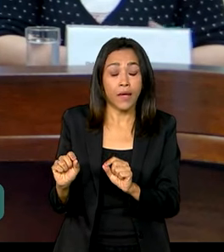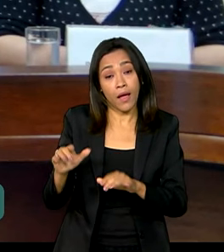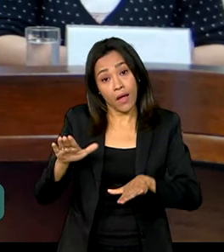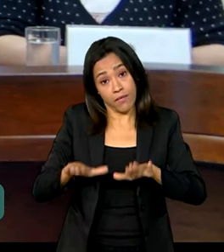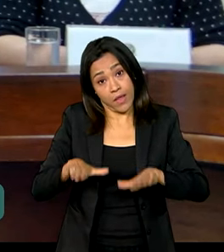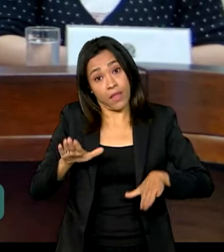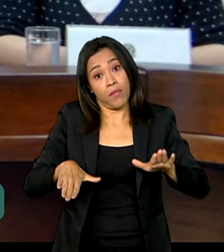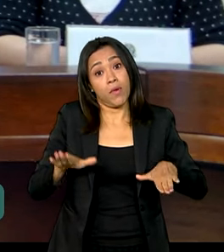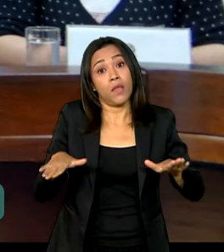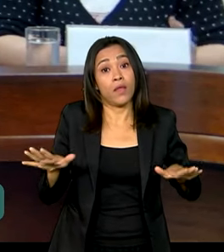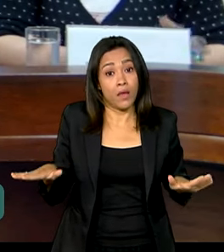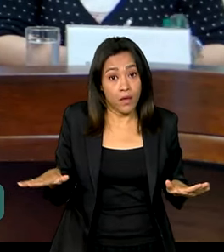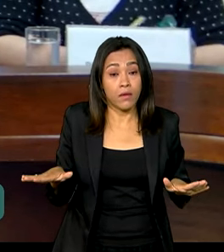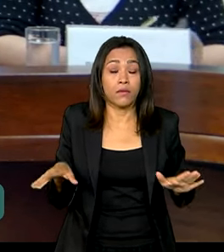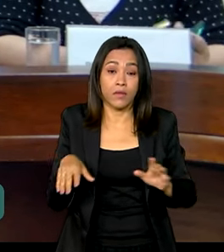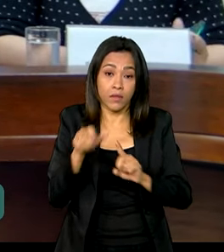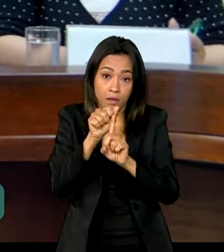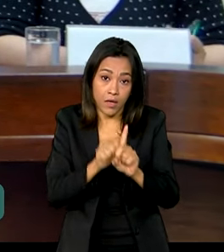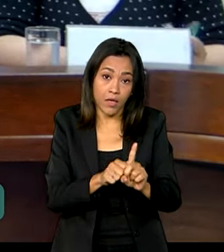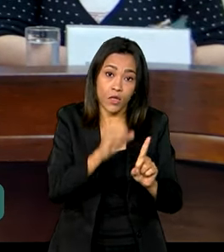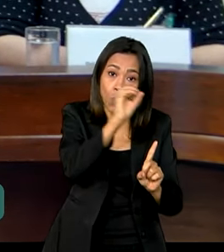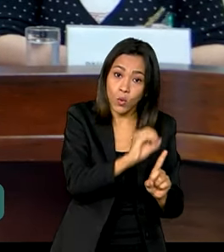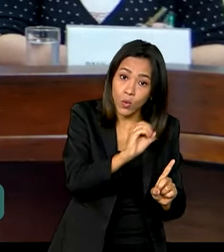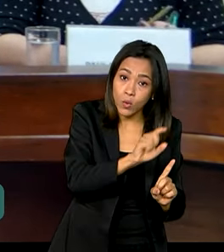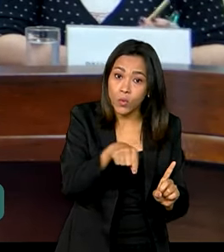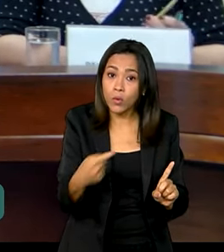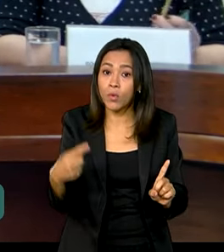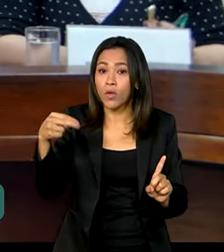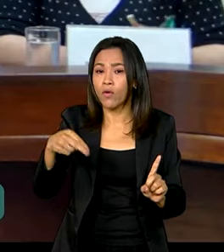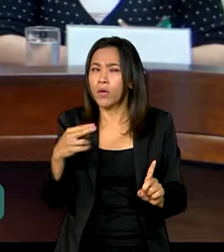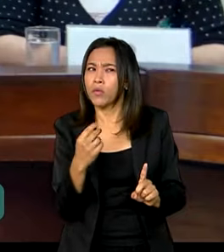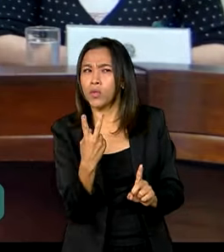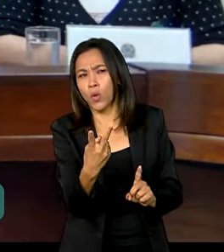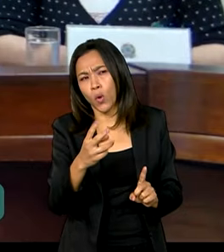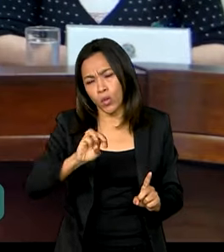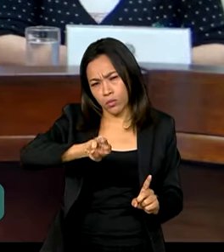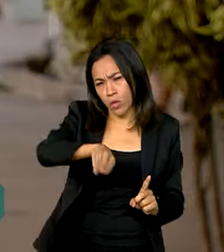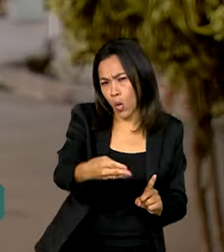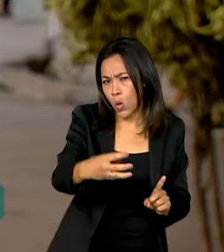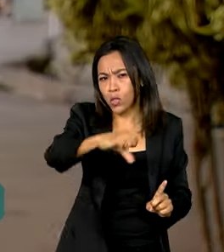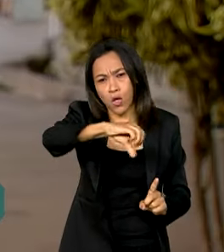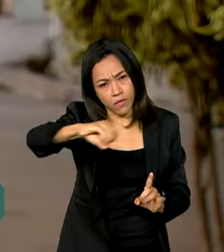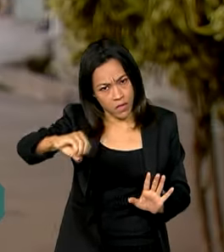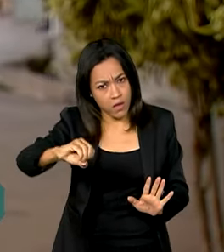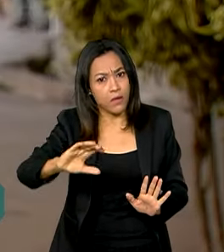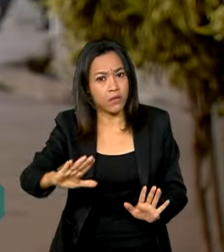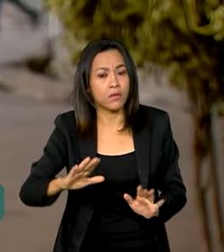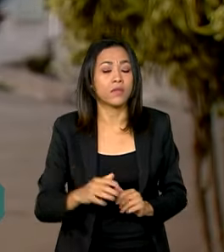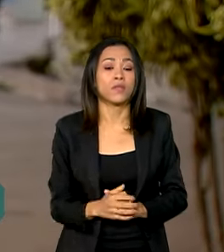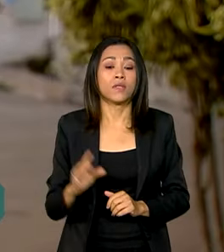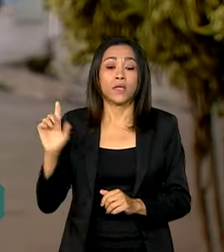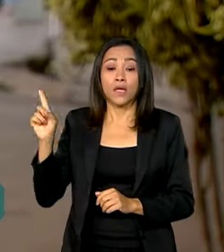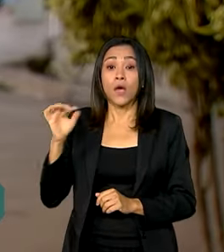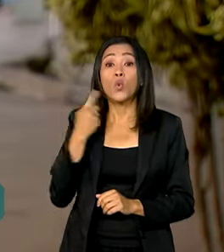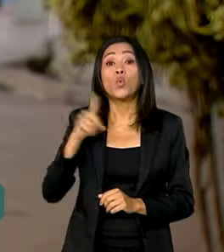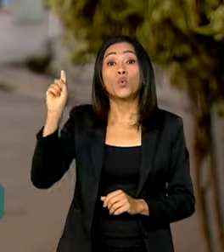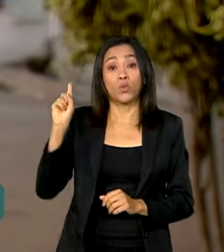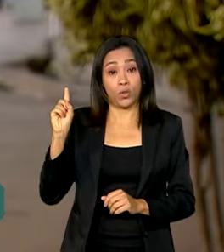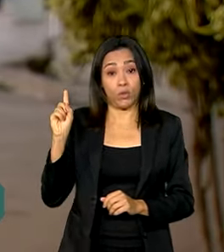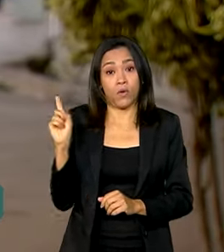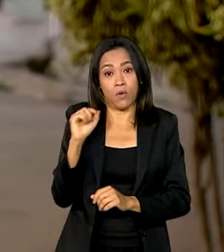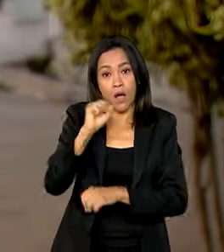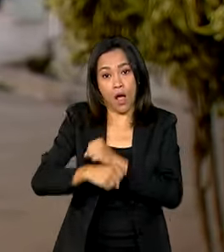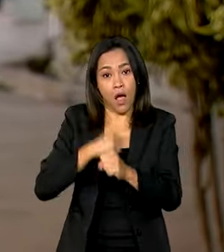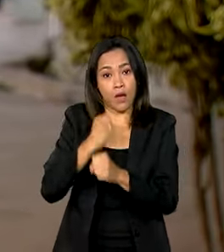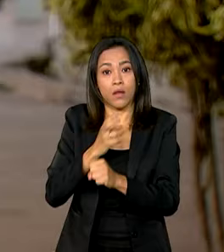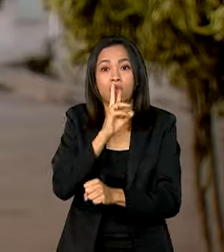quanto confirma em outubro e novembro. Na ordem de 2 milhões, 1 milhão e 900. Com o resultado do último ano, o Brasil alcançou